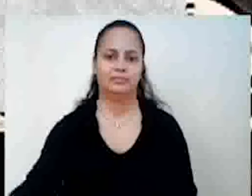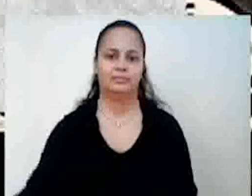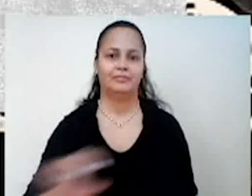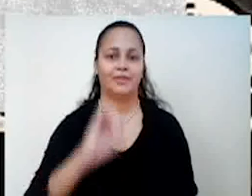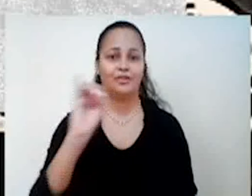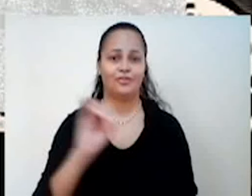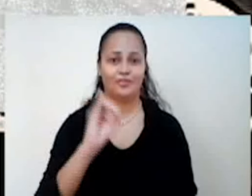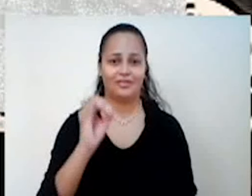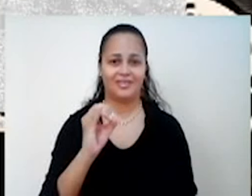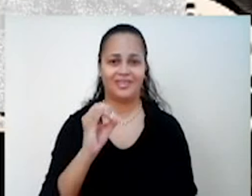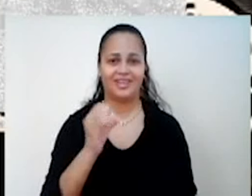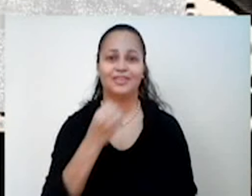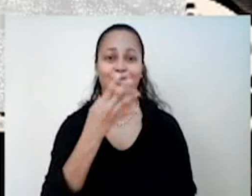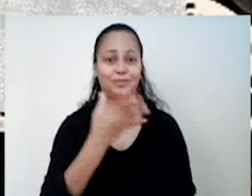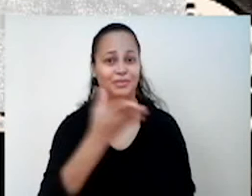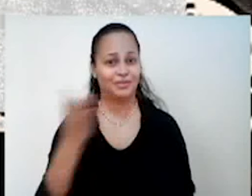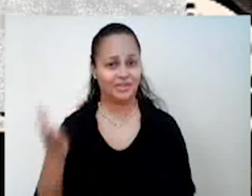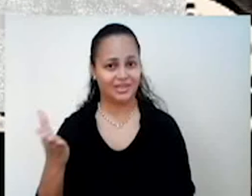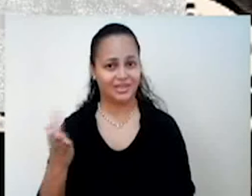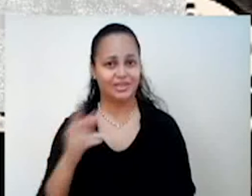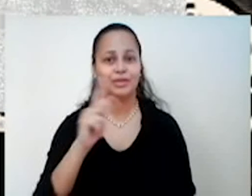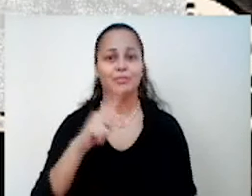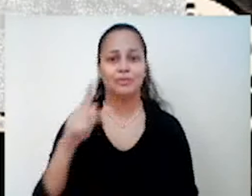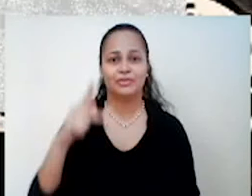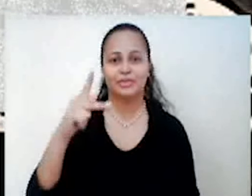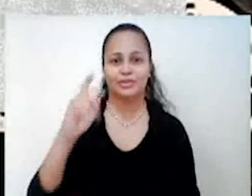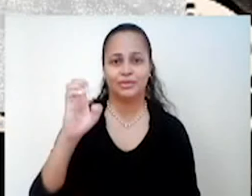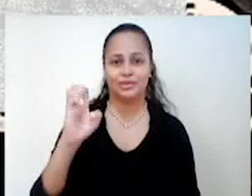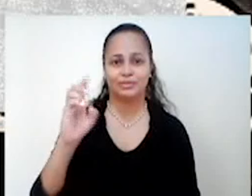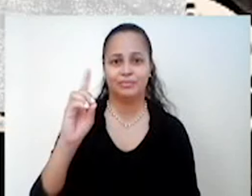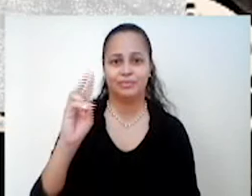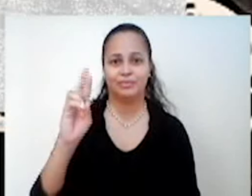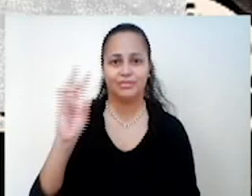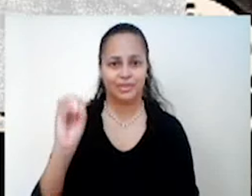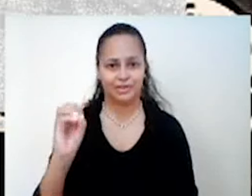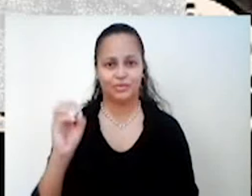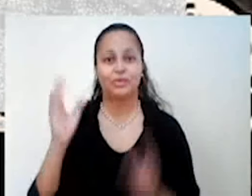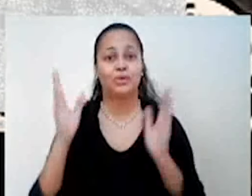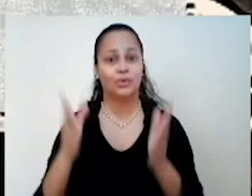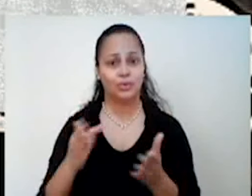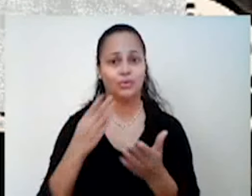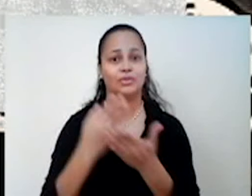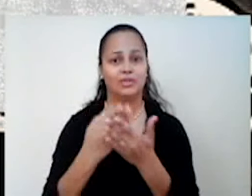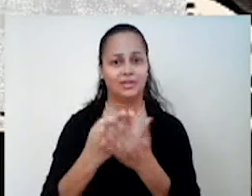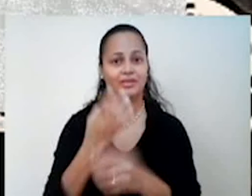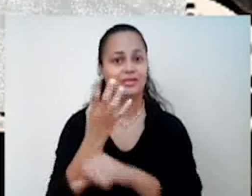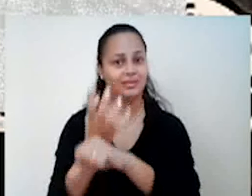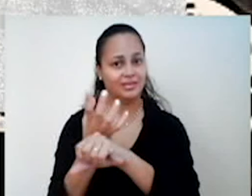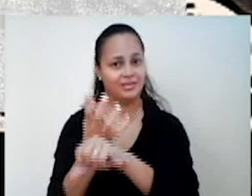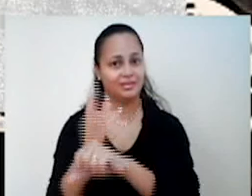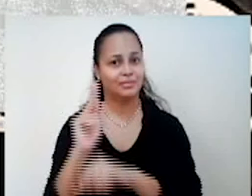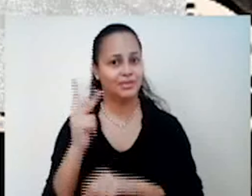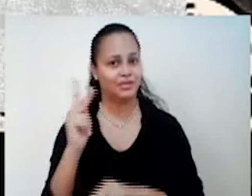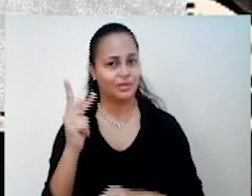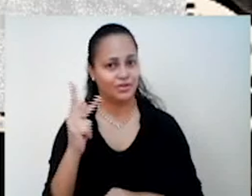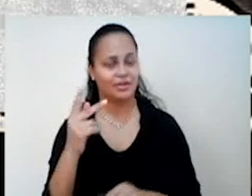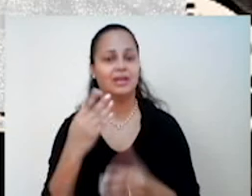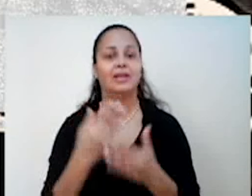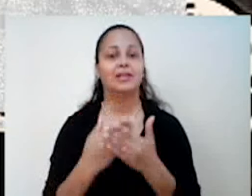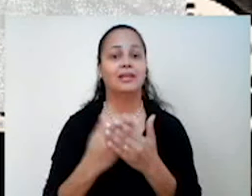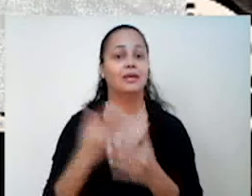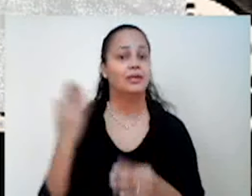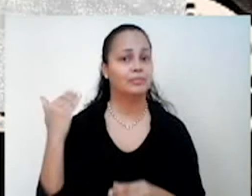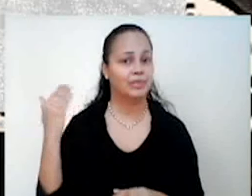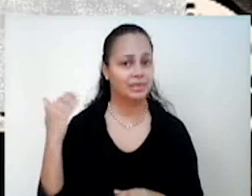Olá pessoal, tudo bem com vocês? Eu sou o professor Pedro e hoje teremos mais uma aula de história. Na nossa aula